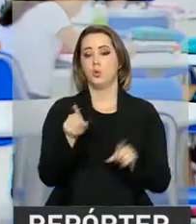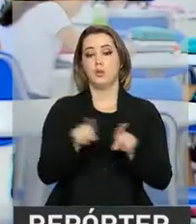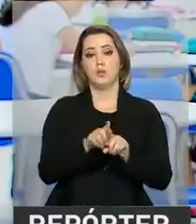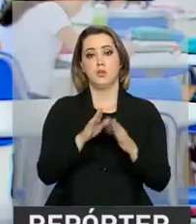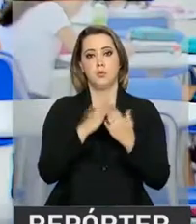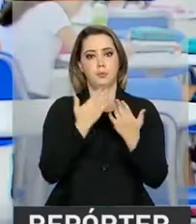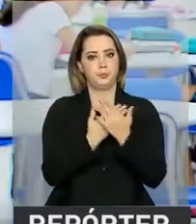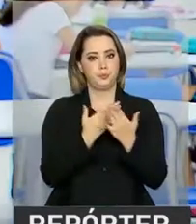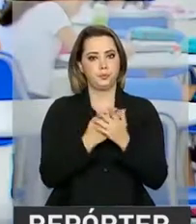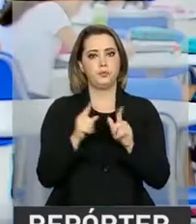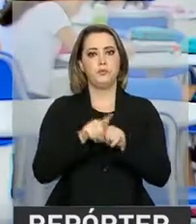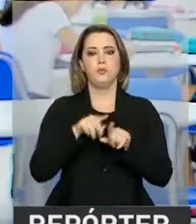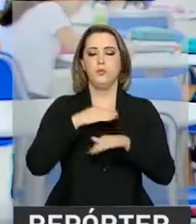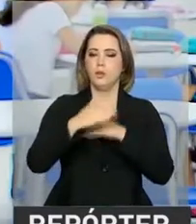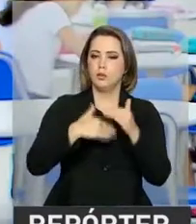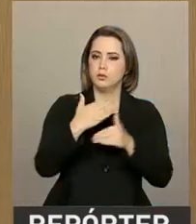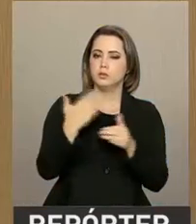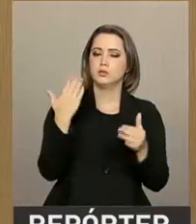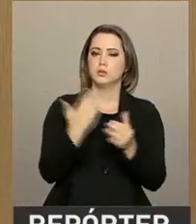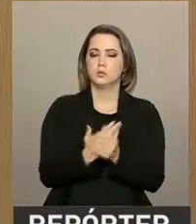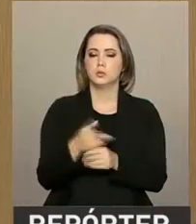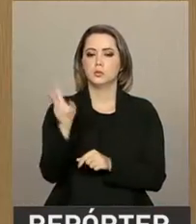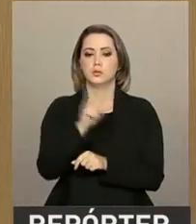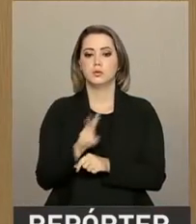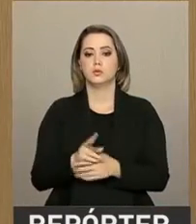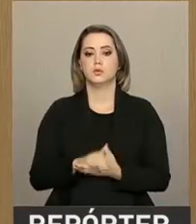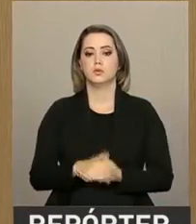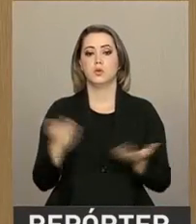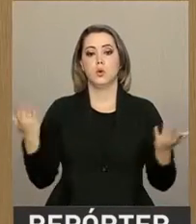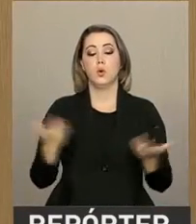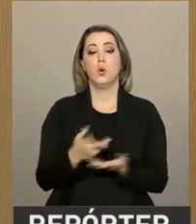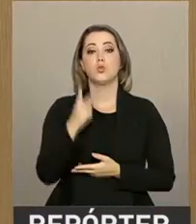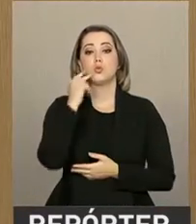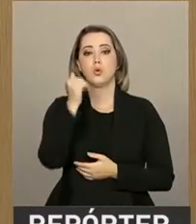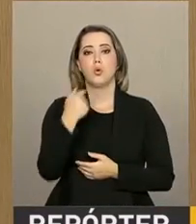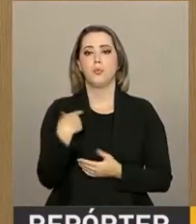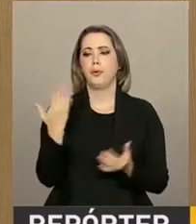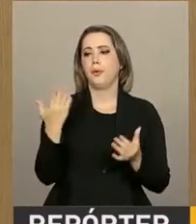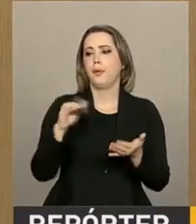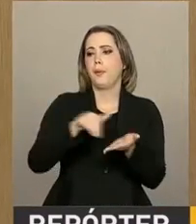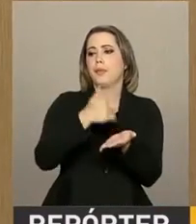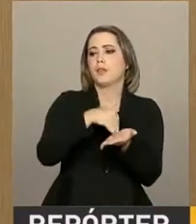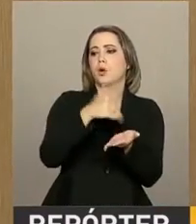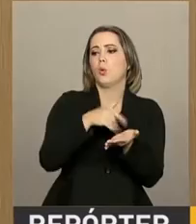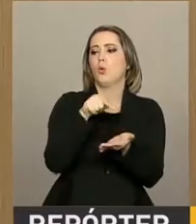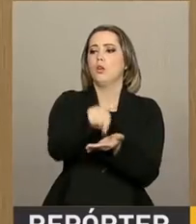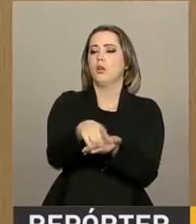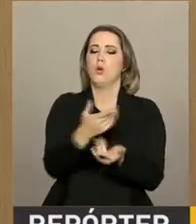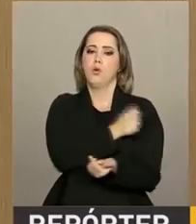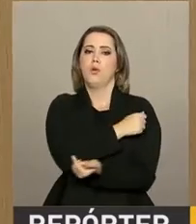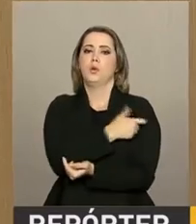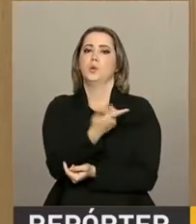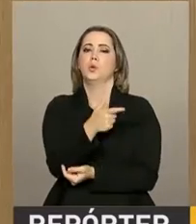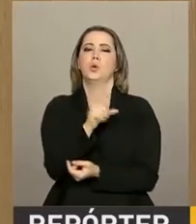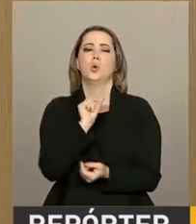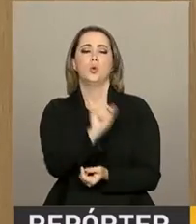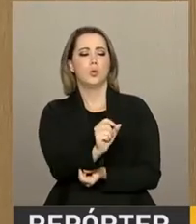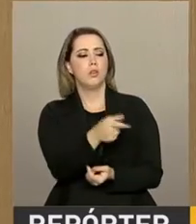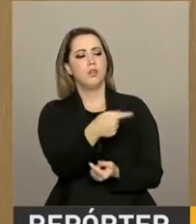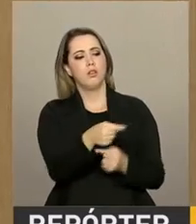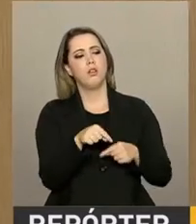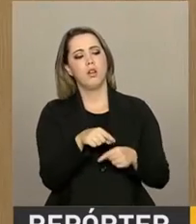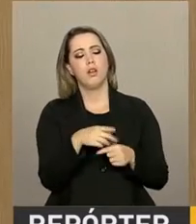e até no processo de avaliação. Hoje um pai chega e matricula a escola, às vezes ele não tem a referência do que é que o